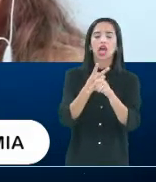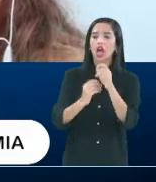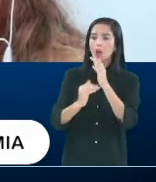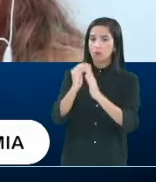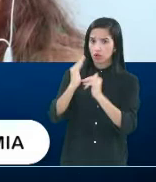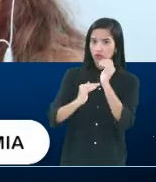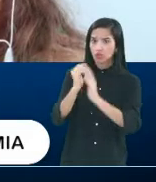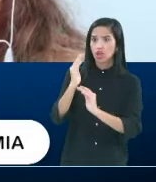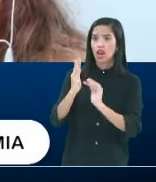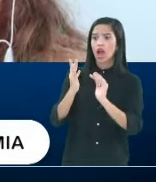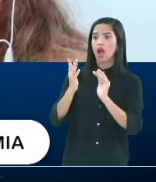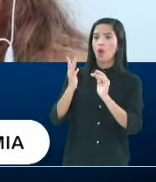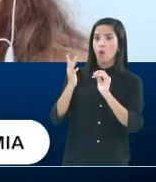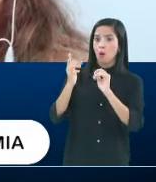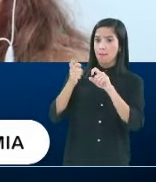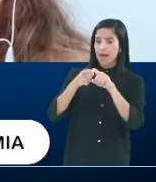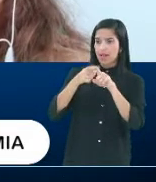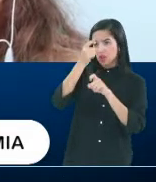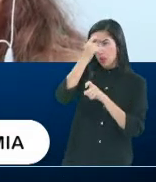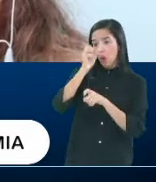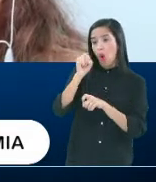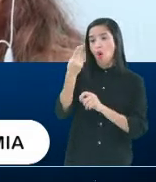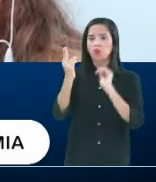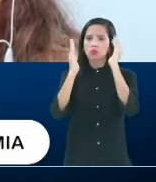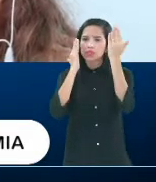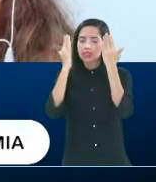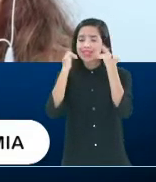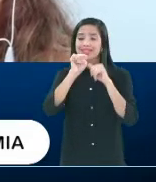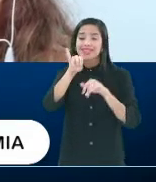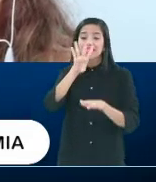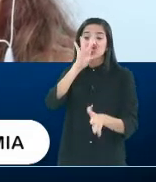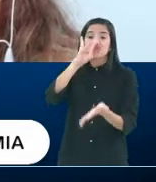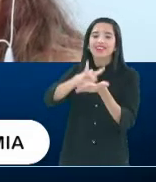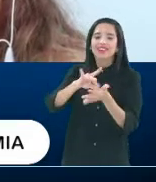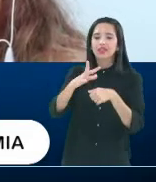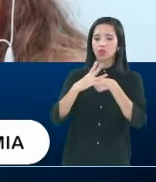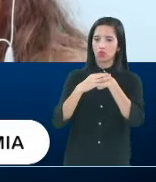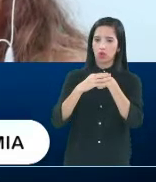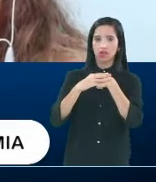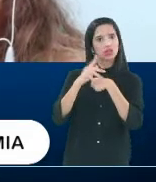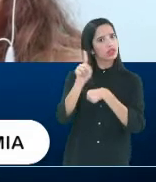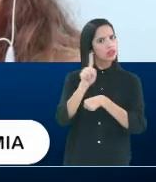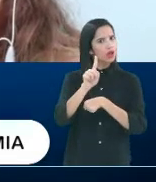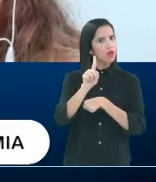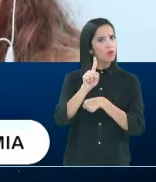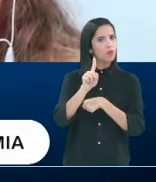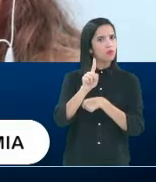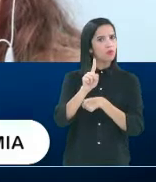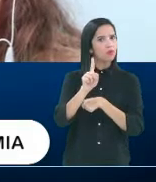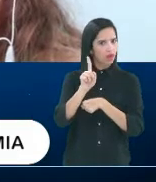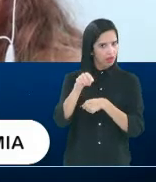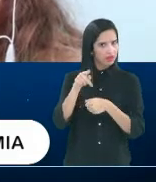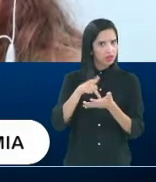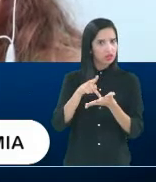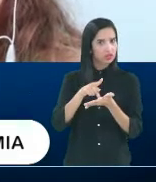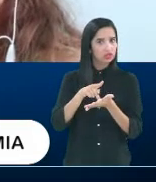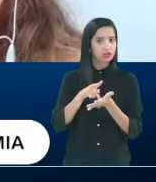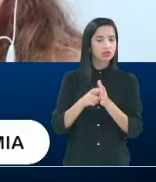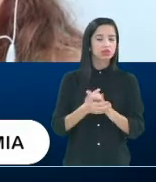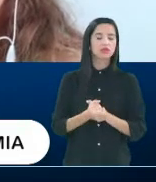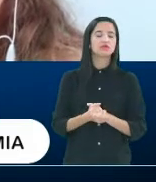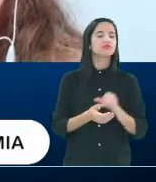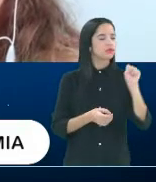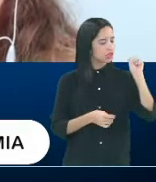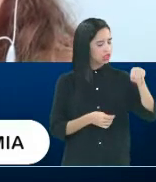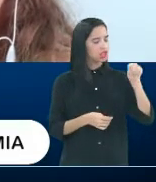psicólogo, um psiquiatra, se realmente estiver doente. E não é bem o caso, né? Sim,